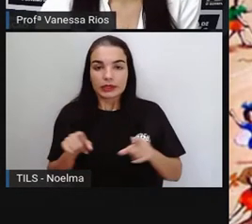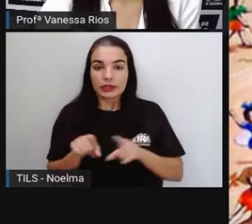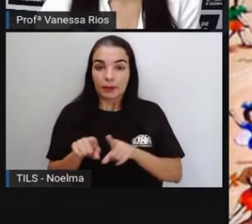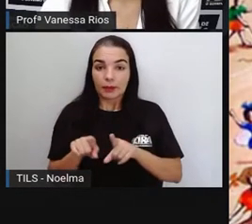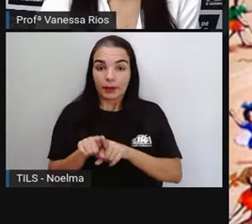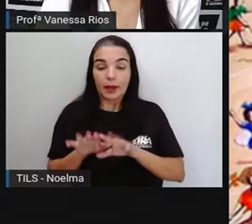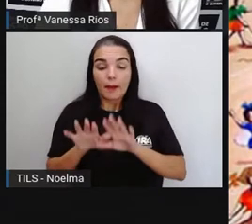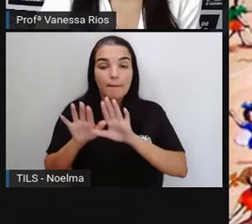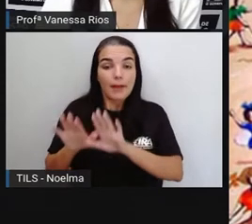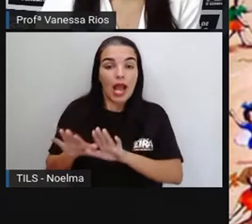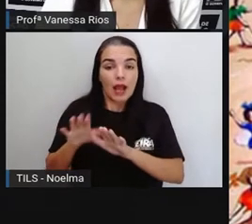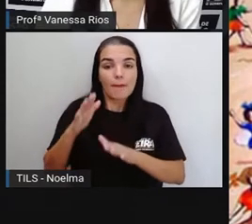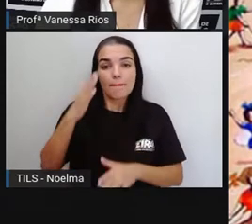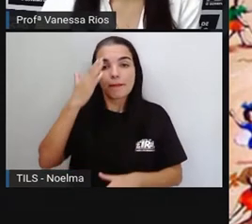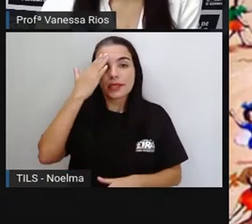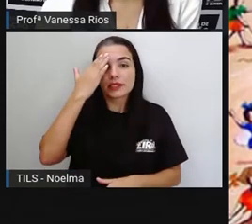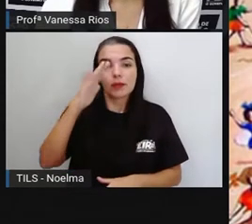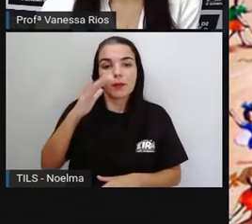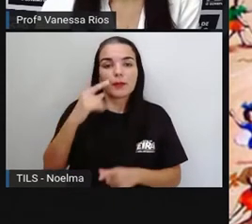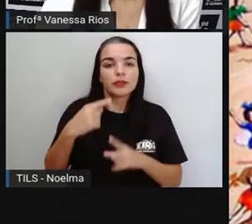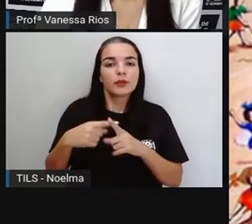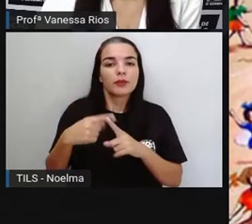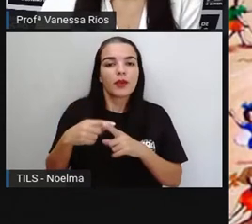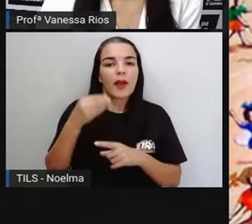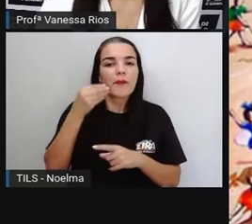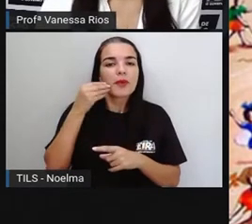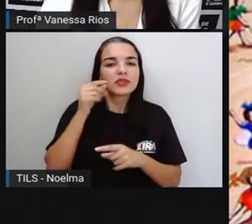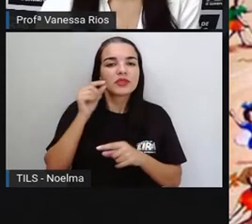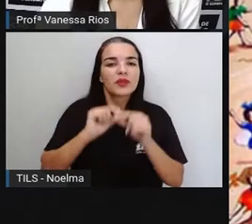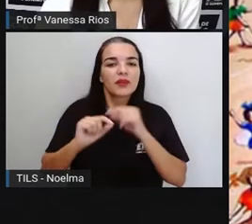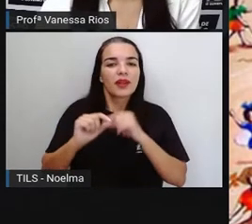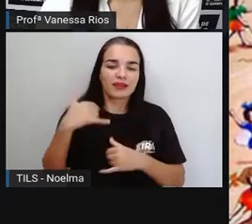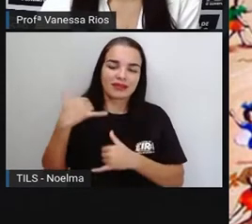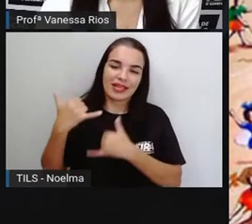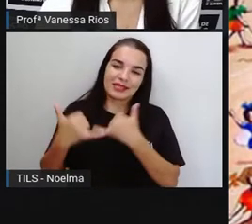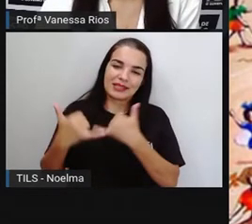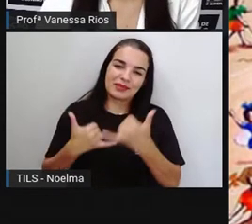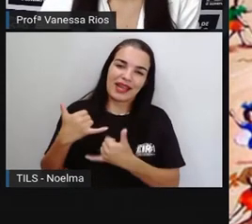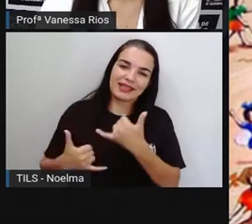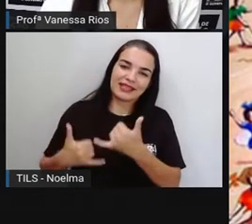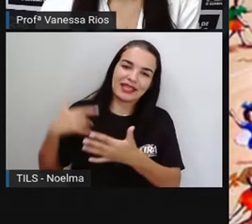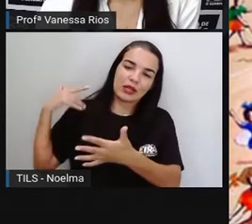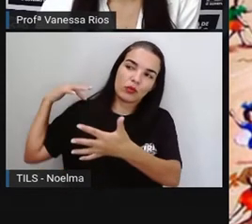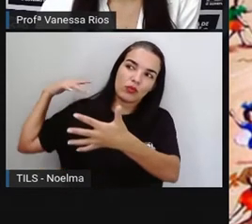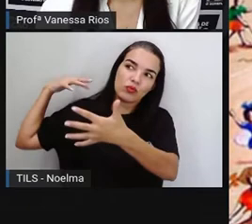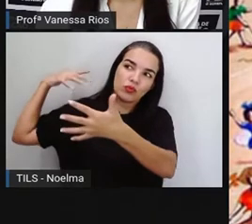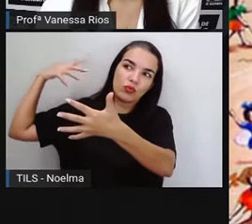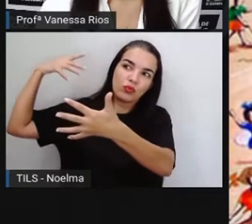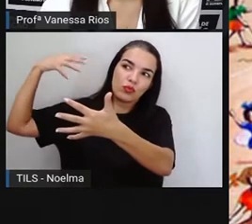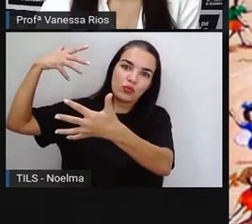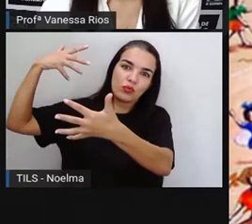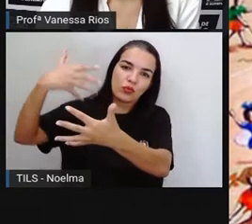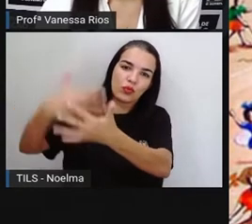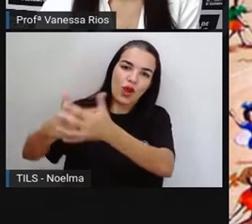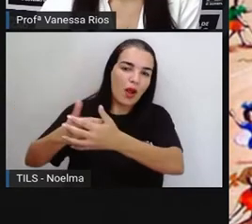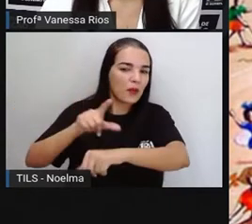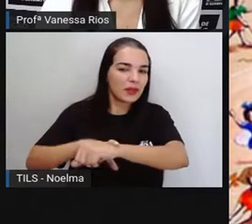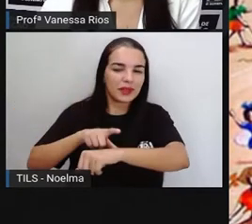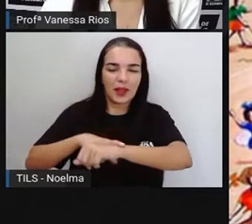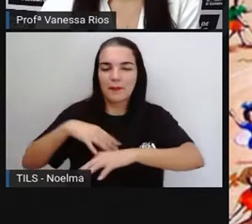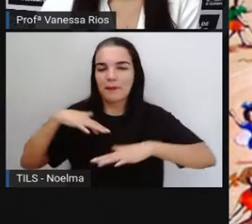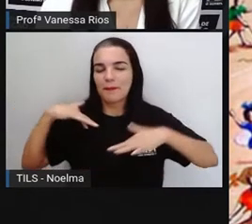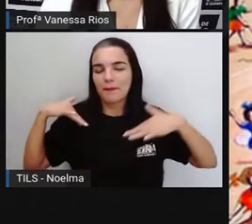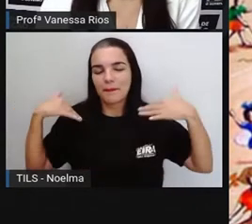por demonstrar as ações de brincadeira que ultrapassam aí o tempo e que são tão importantes para a composição